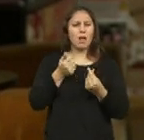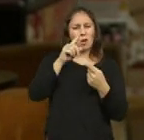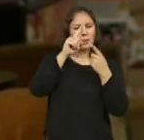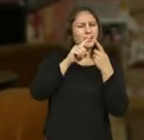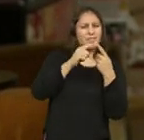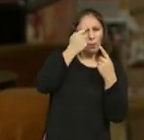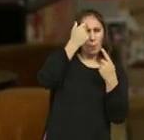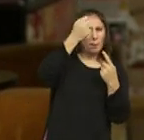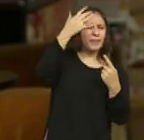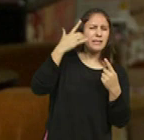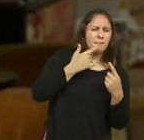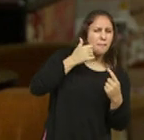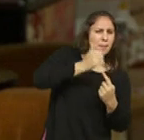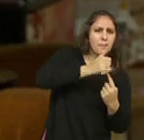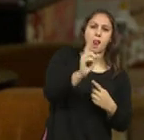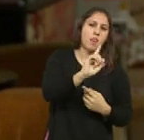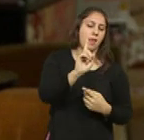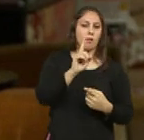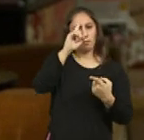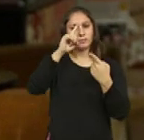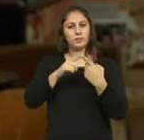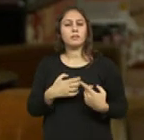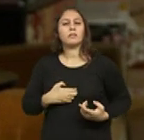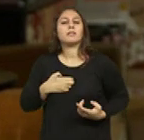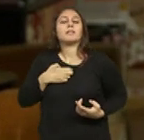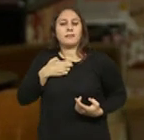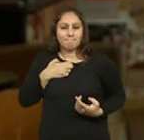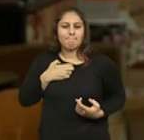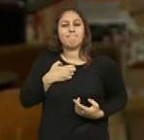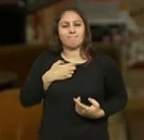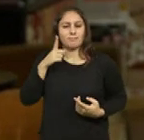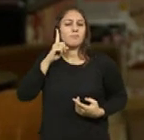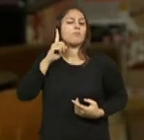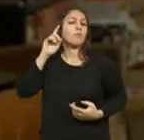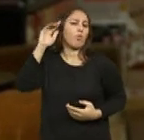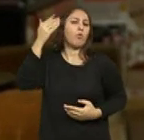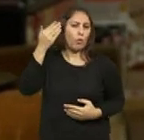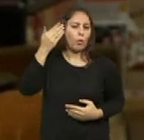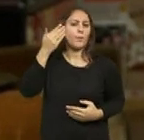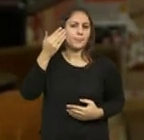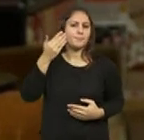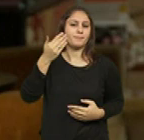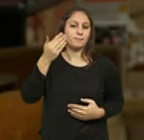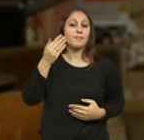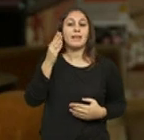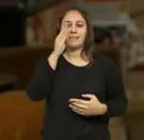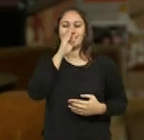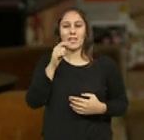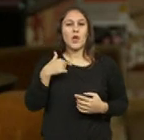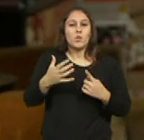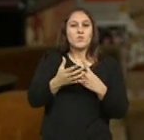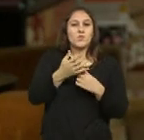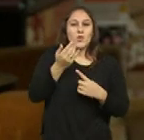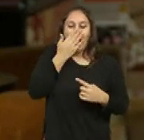entendido, mas sentido mesmo, acho que mesmo por aí. se se puder infiltrar